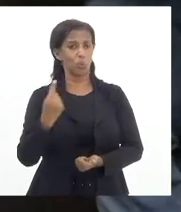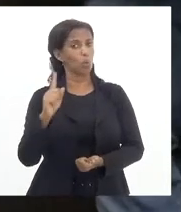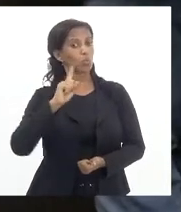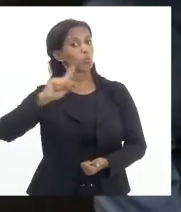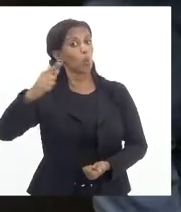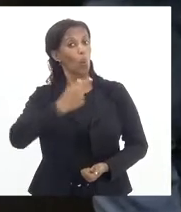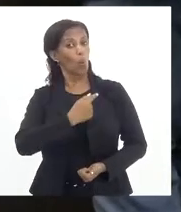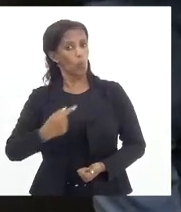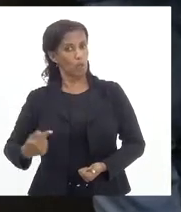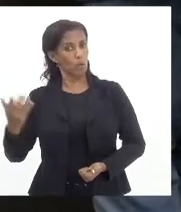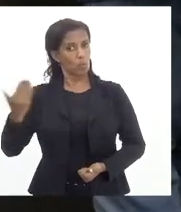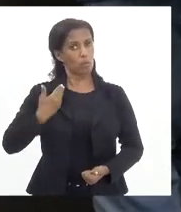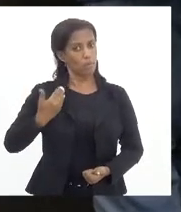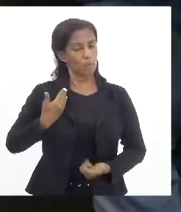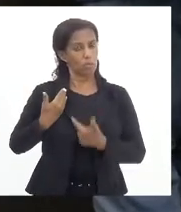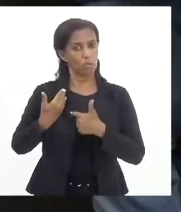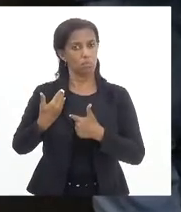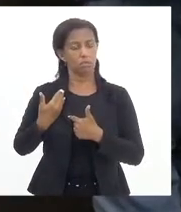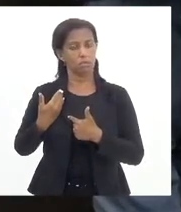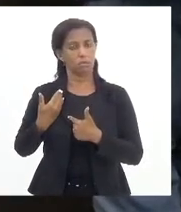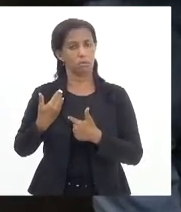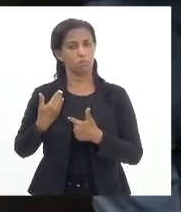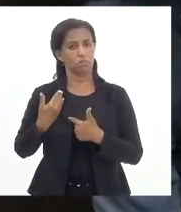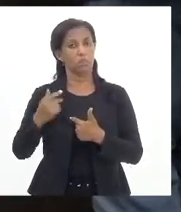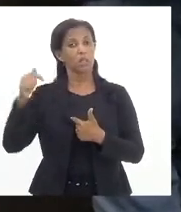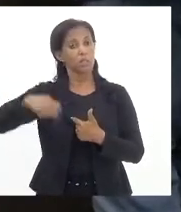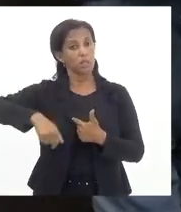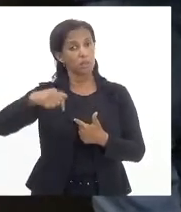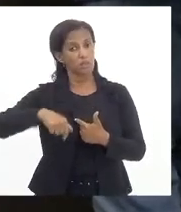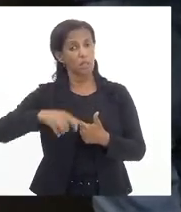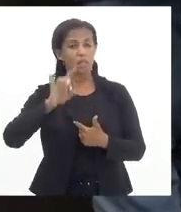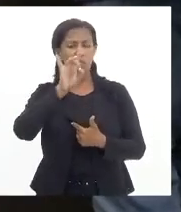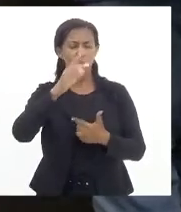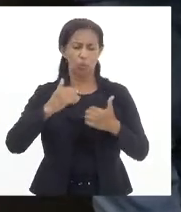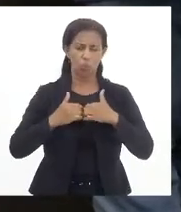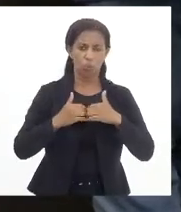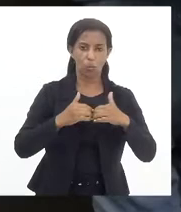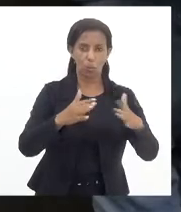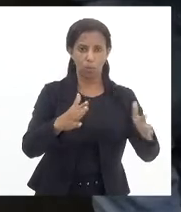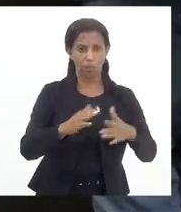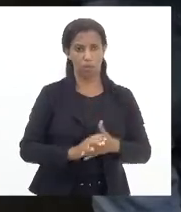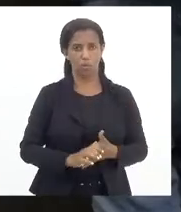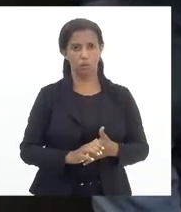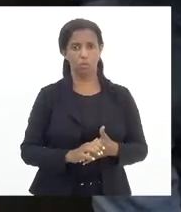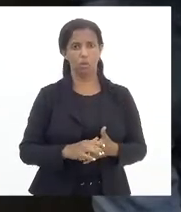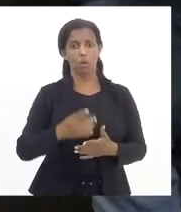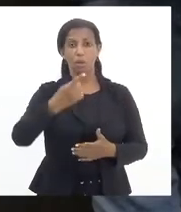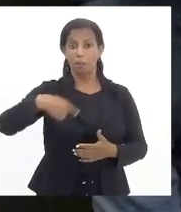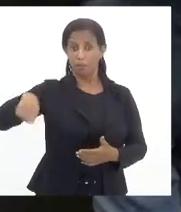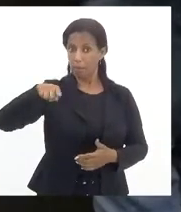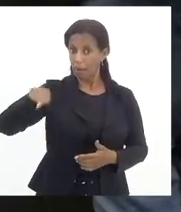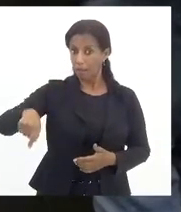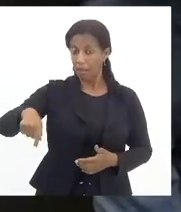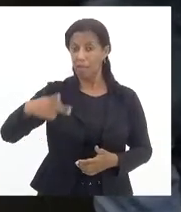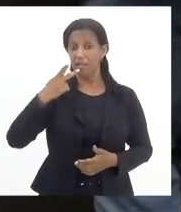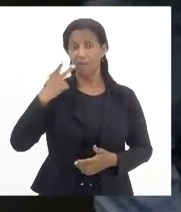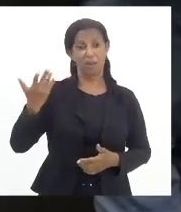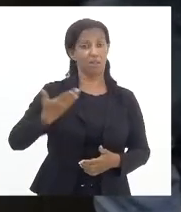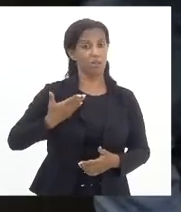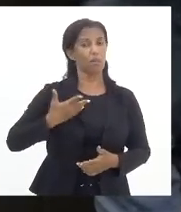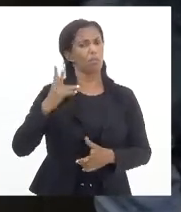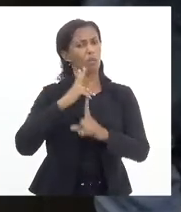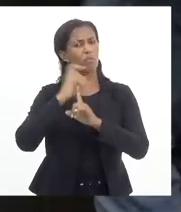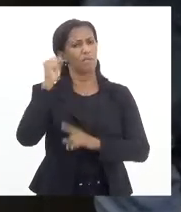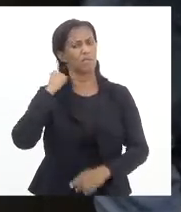é o governador, ele é nosso parceiro. E isso aqui é apenas uma batalha para aquele que se diz nosso parceiro. E é o primeiro round, e nós vamos